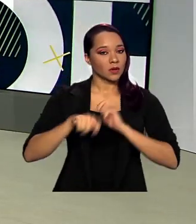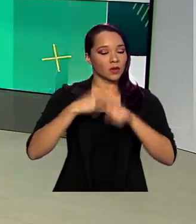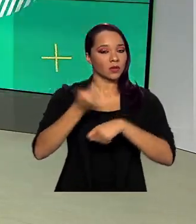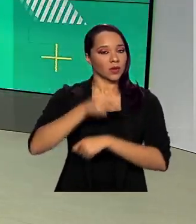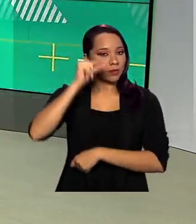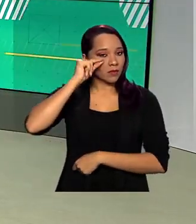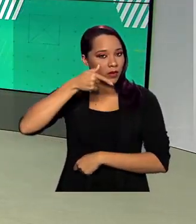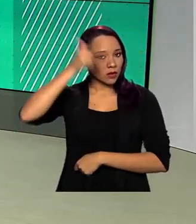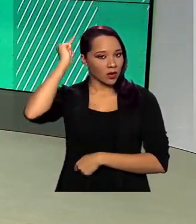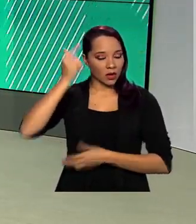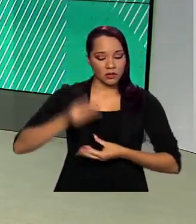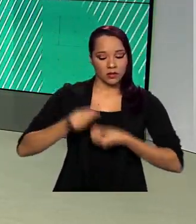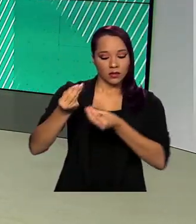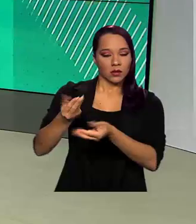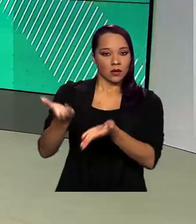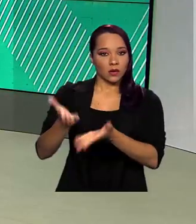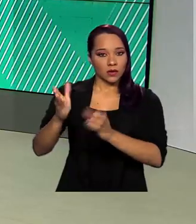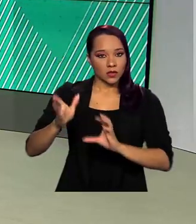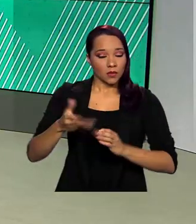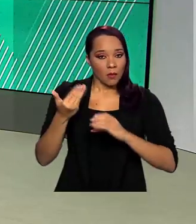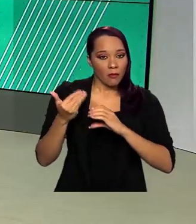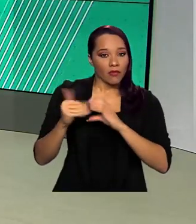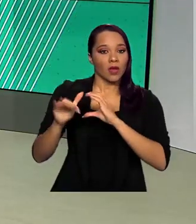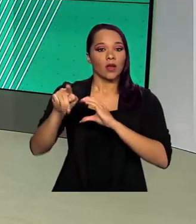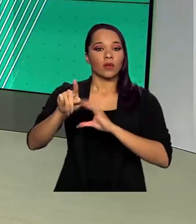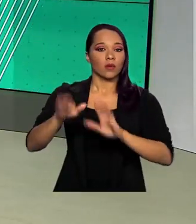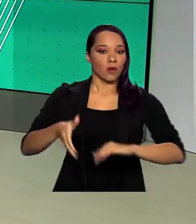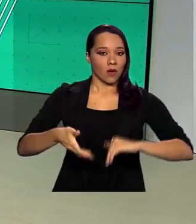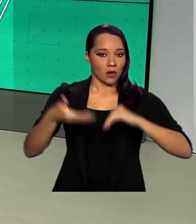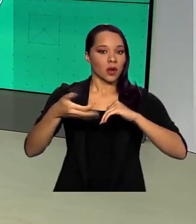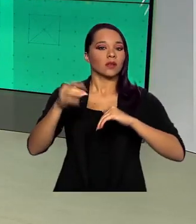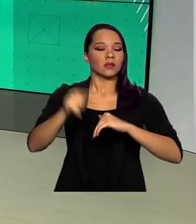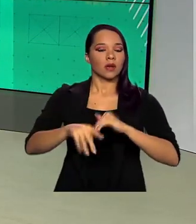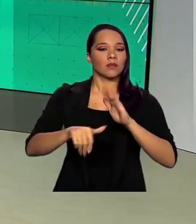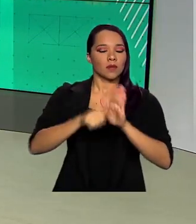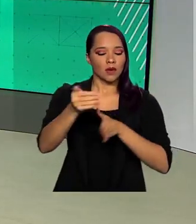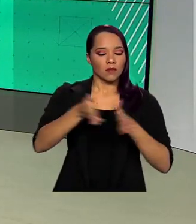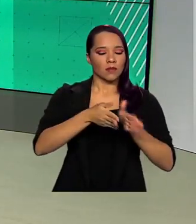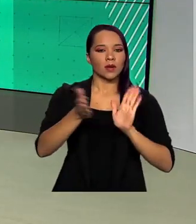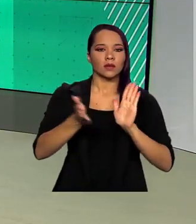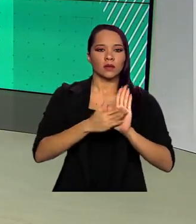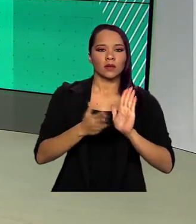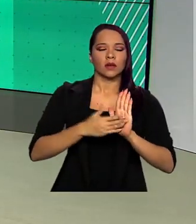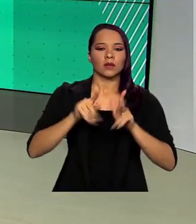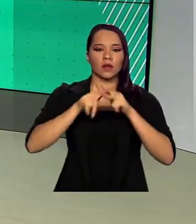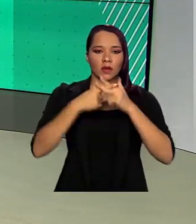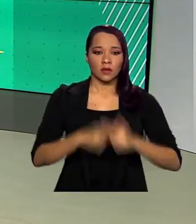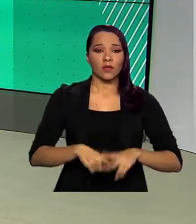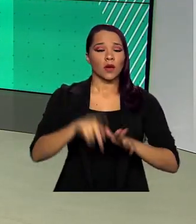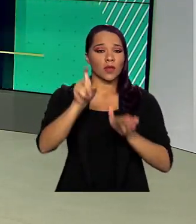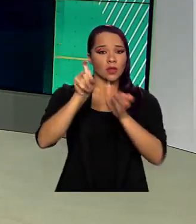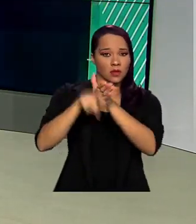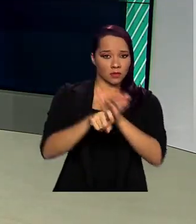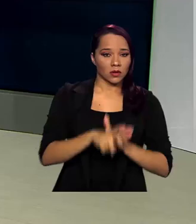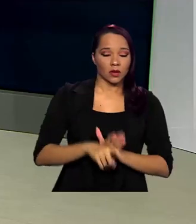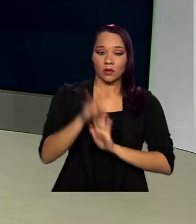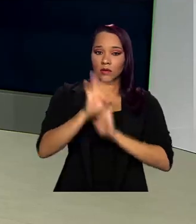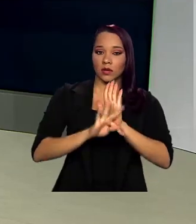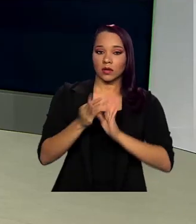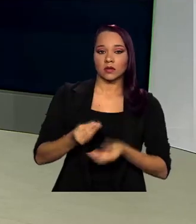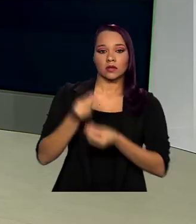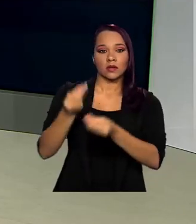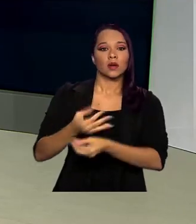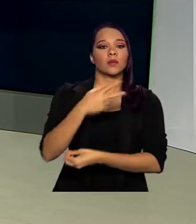Guedes, entrega hoje ao Congresso Nacional a primeira parte da proposta da reforma tributária. O texto será entregue aos